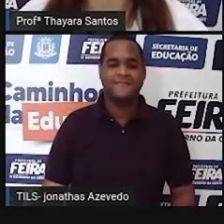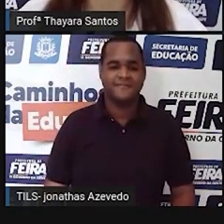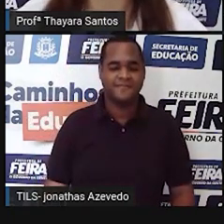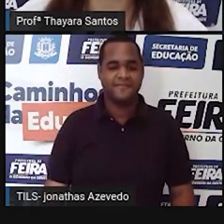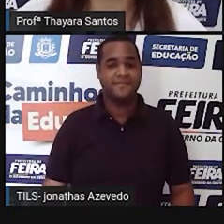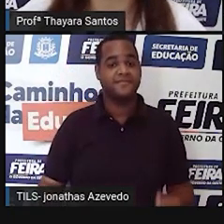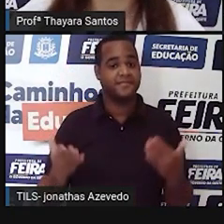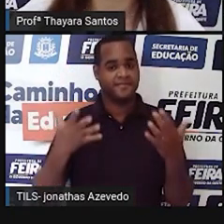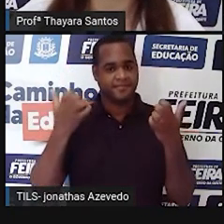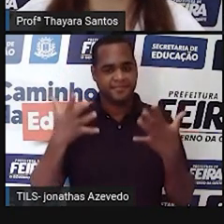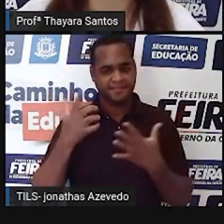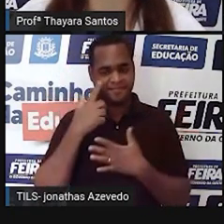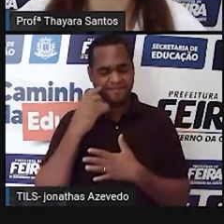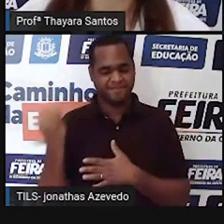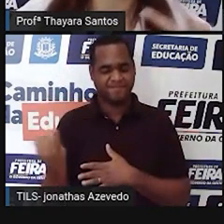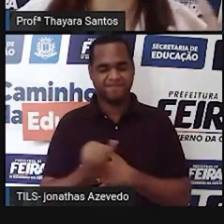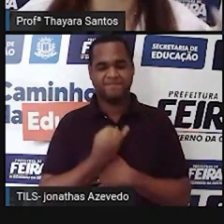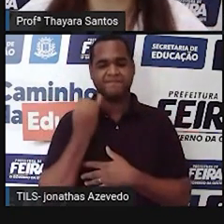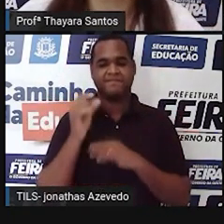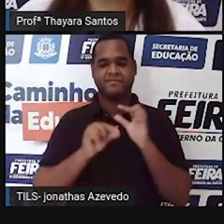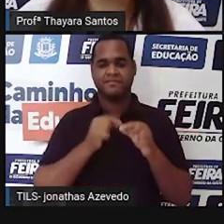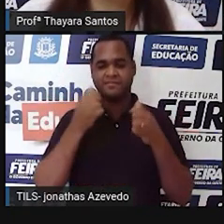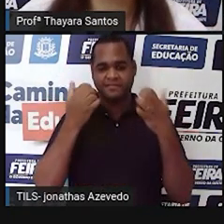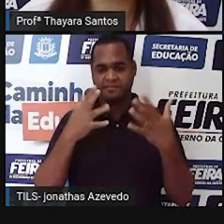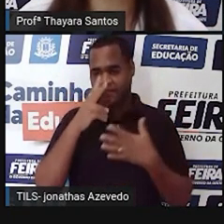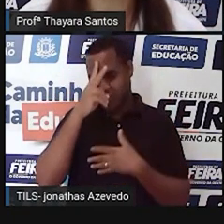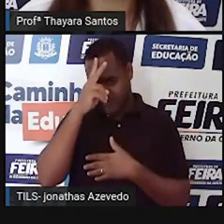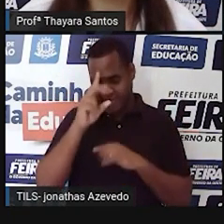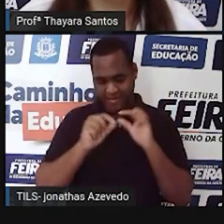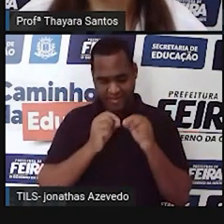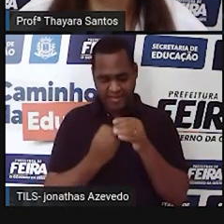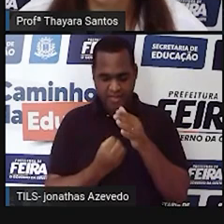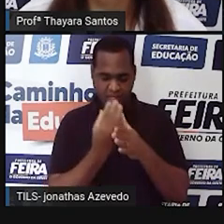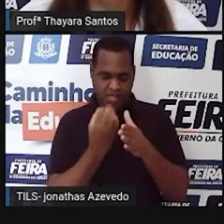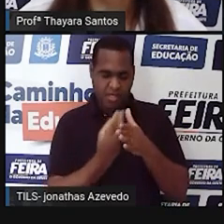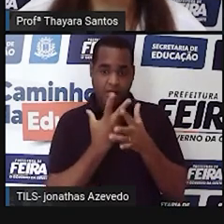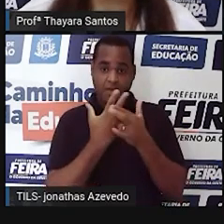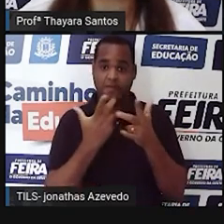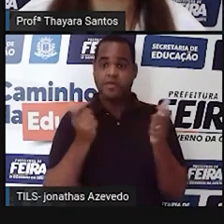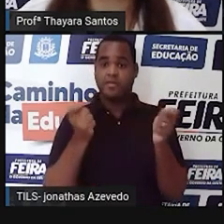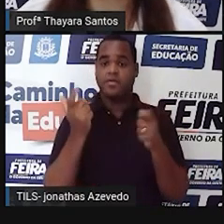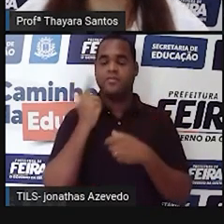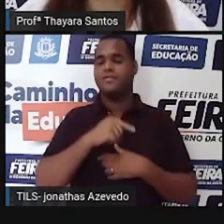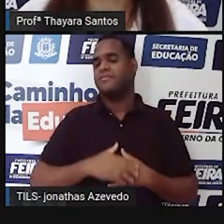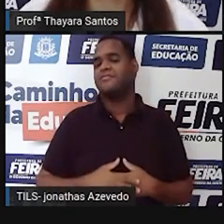Agora, a gente vai saber um pouquinho mais sobre a história dessa criação dos microscópios.